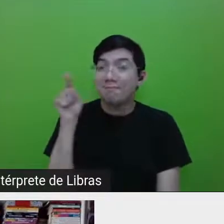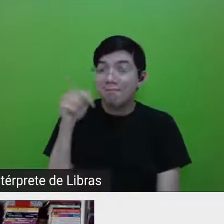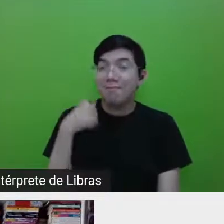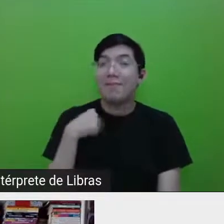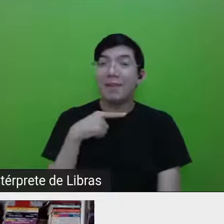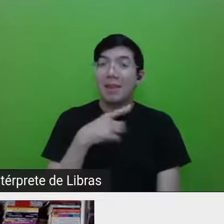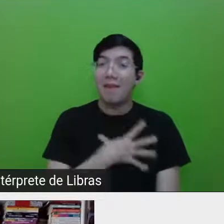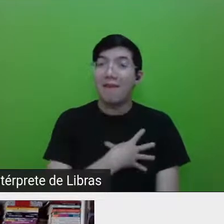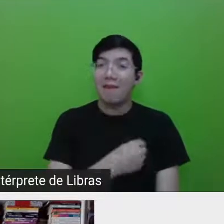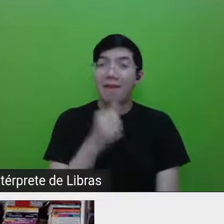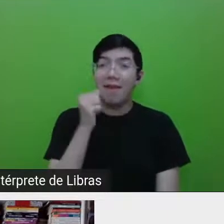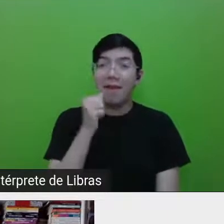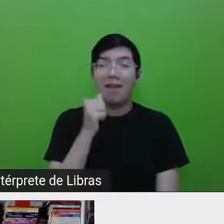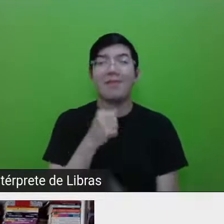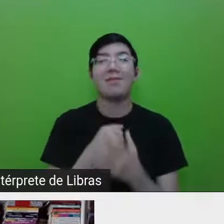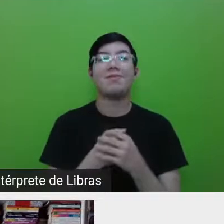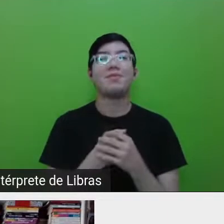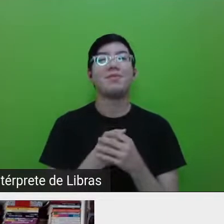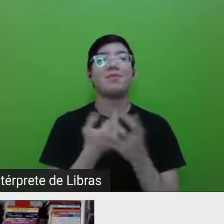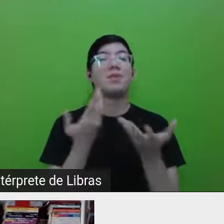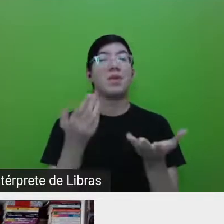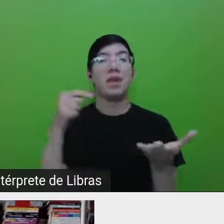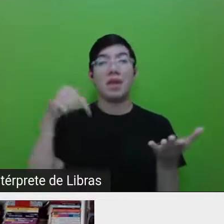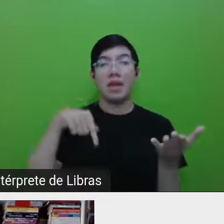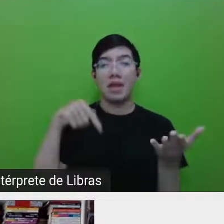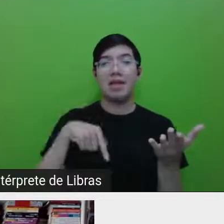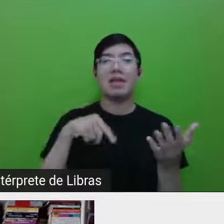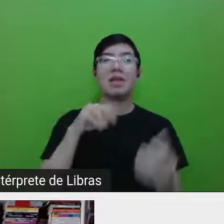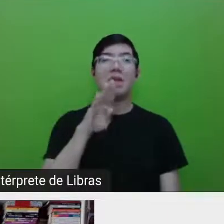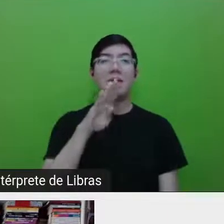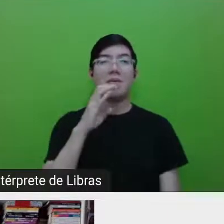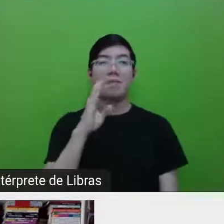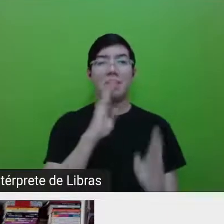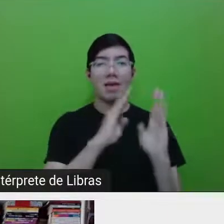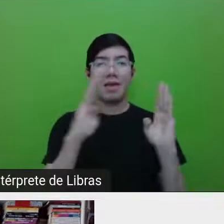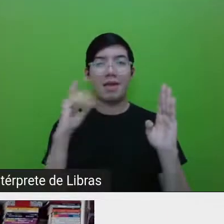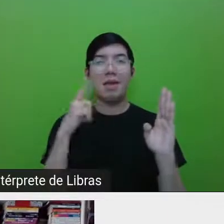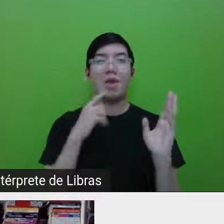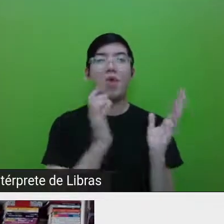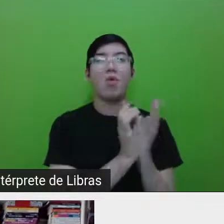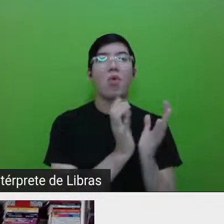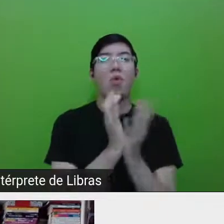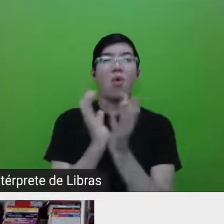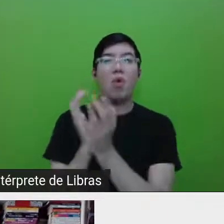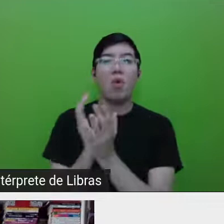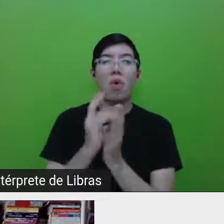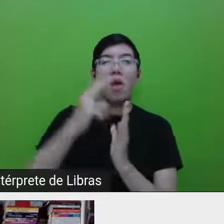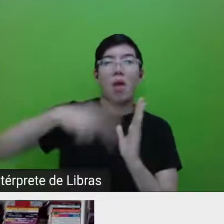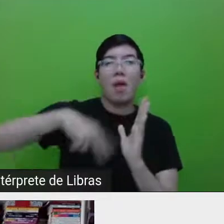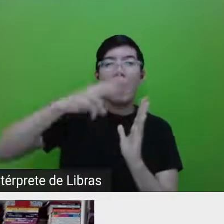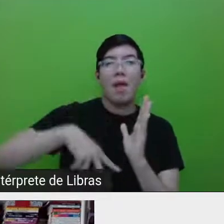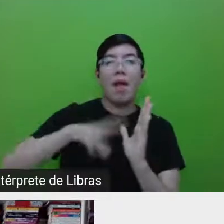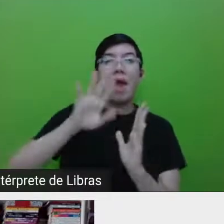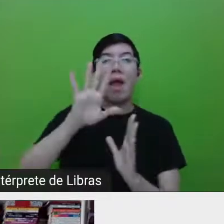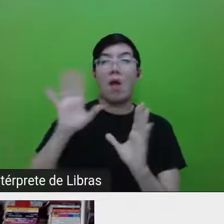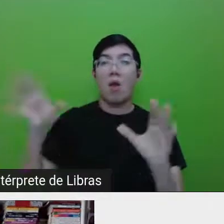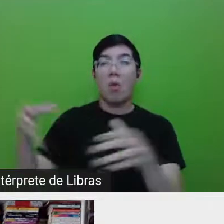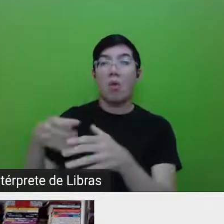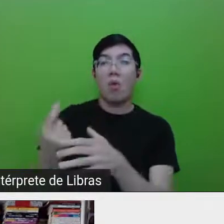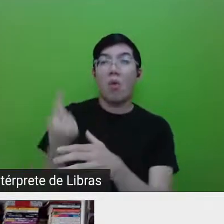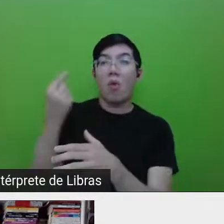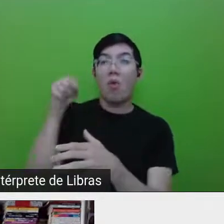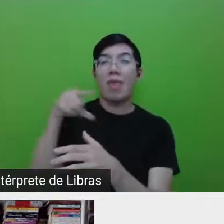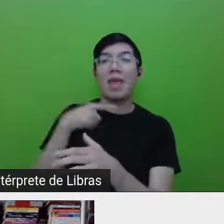biblioteca alguns clubes de leitura. E um deles é um clube de pessoas mais velhas, mais